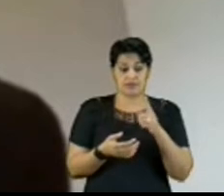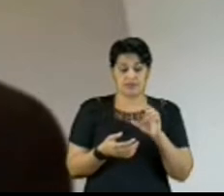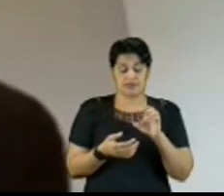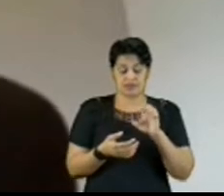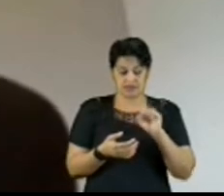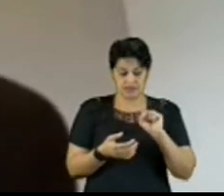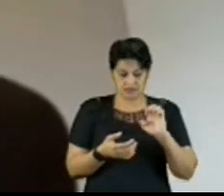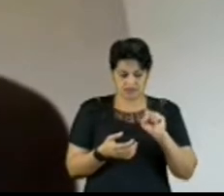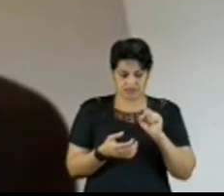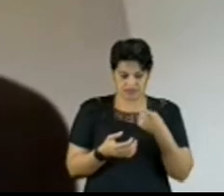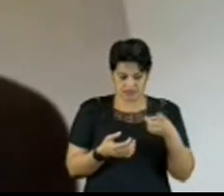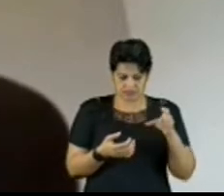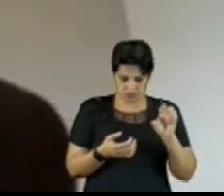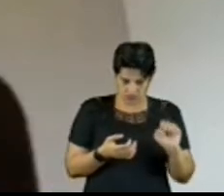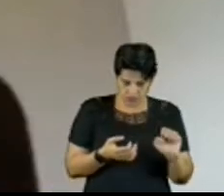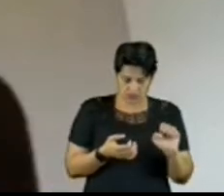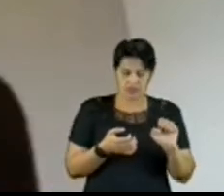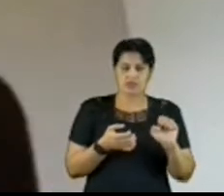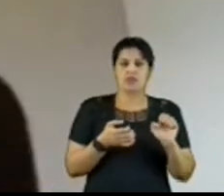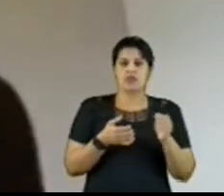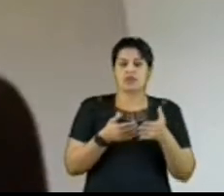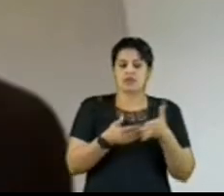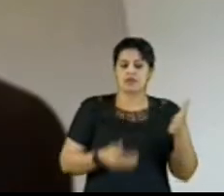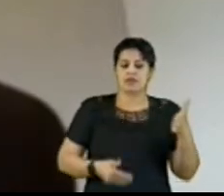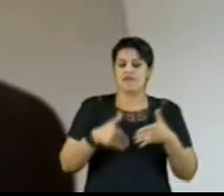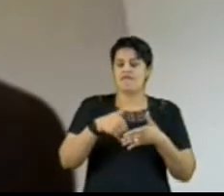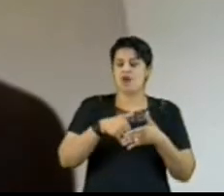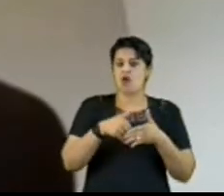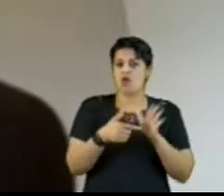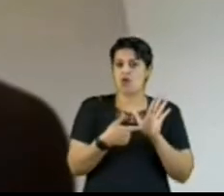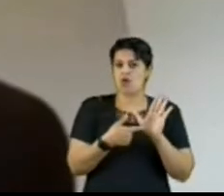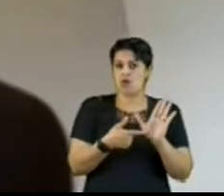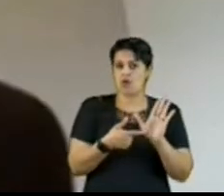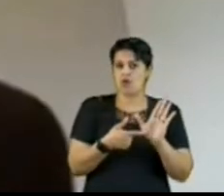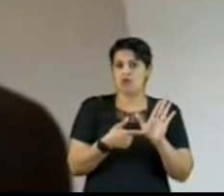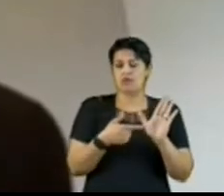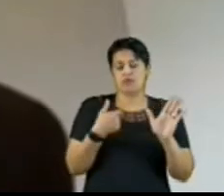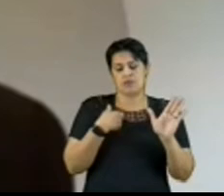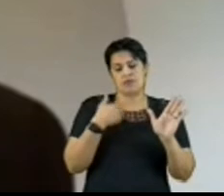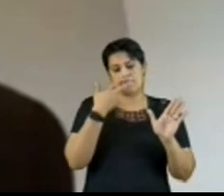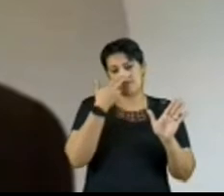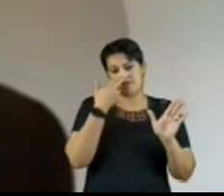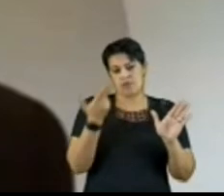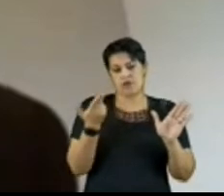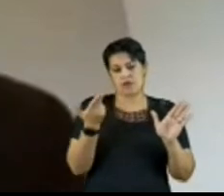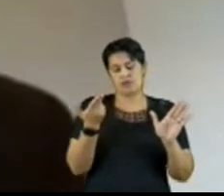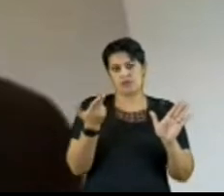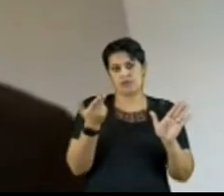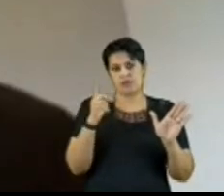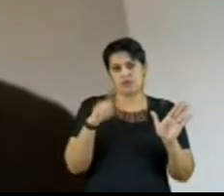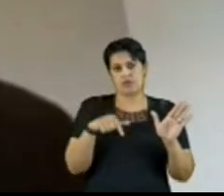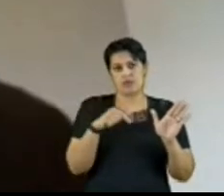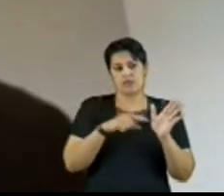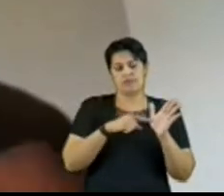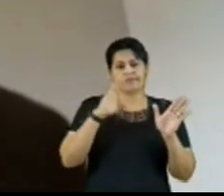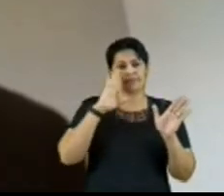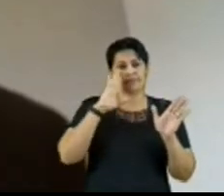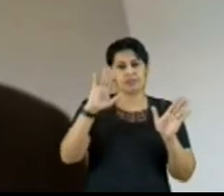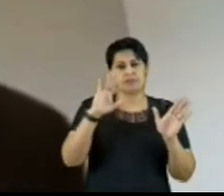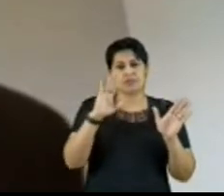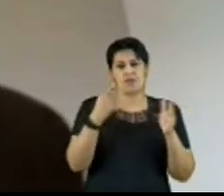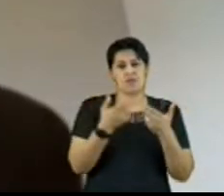de declaração de voto sobre o que considero, e isso não é incomum, as principais falhas